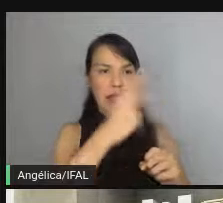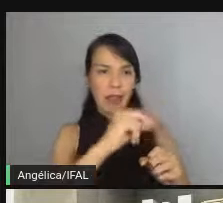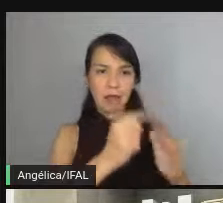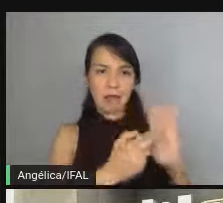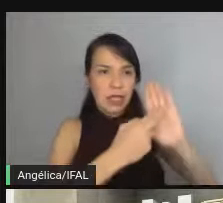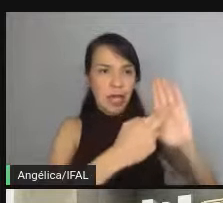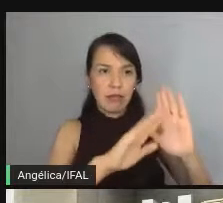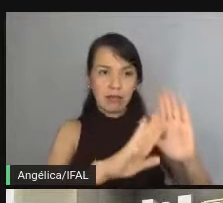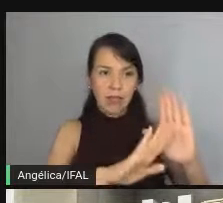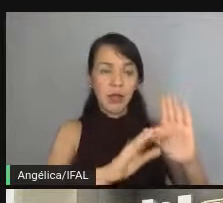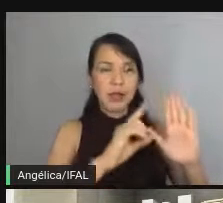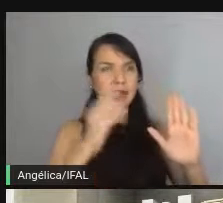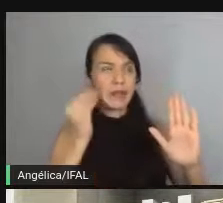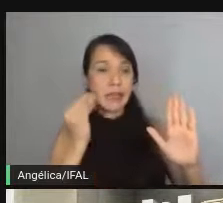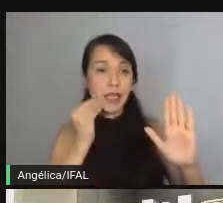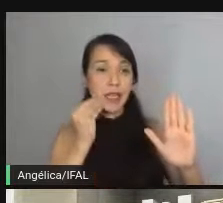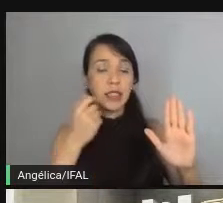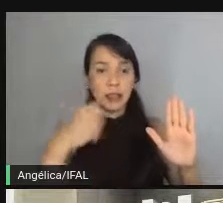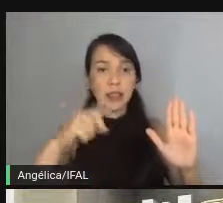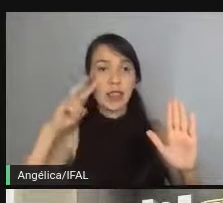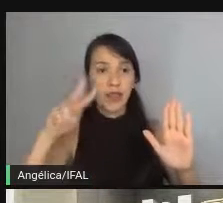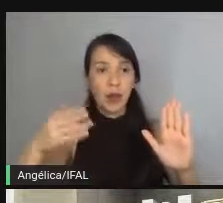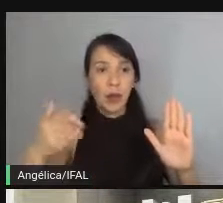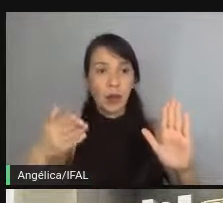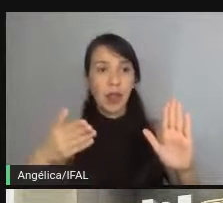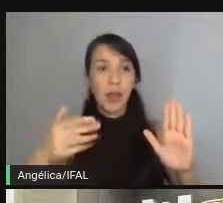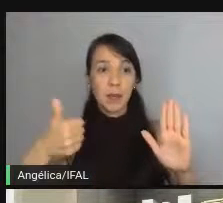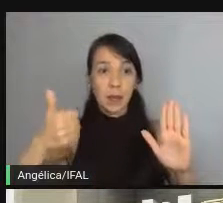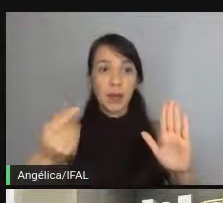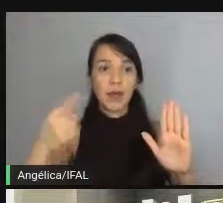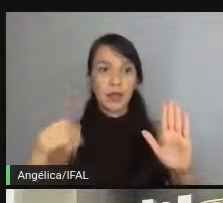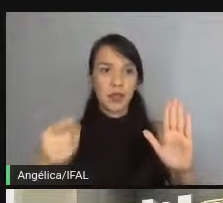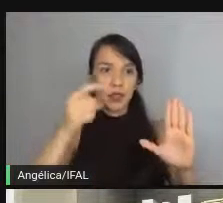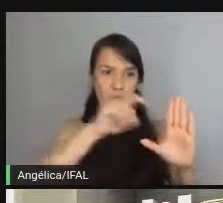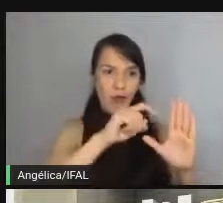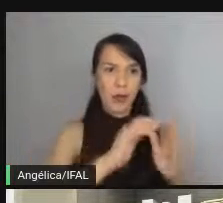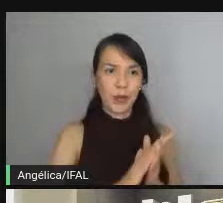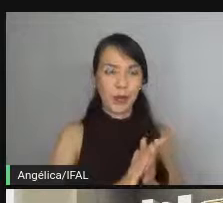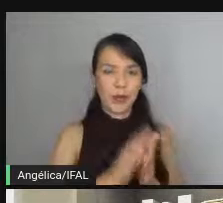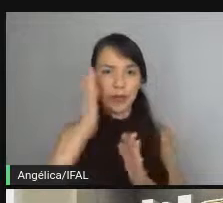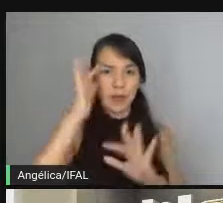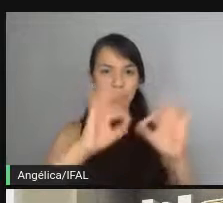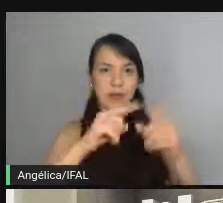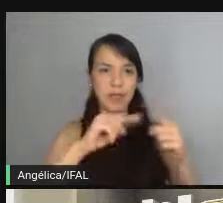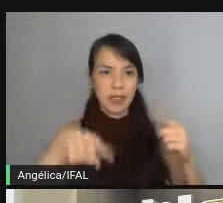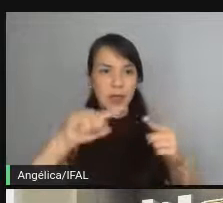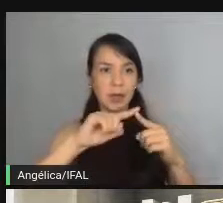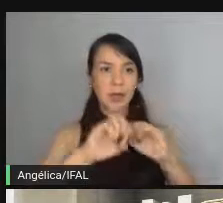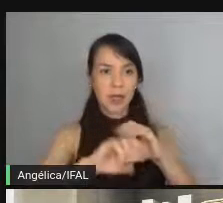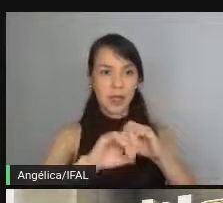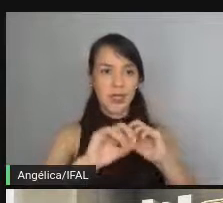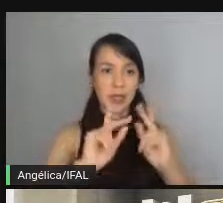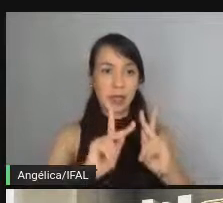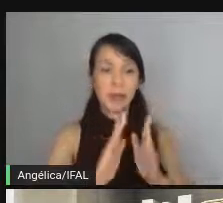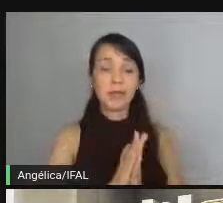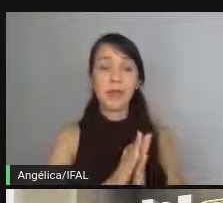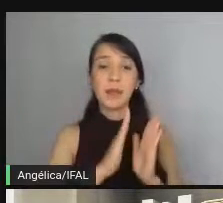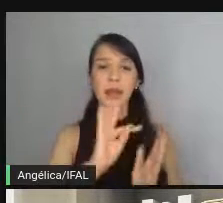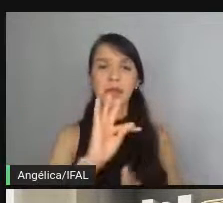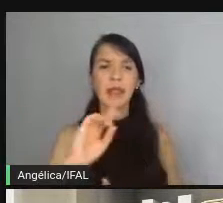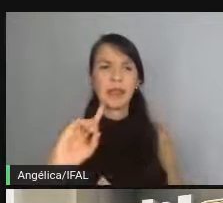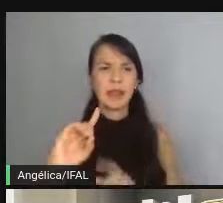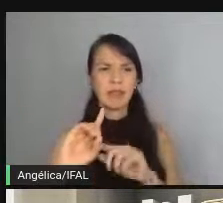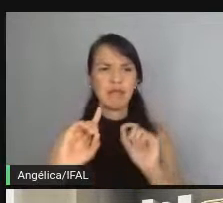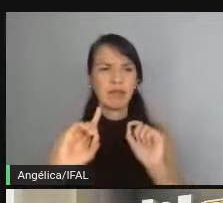retorno, tudo sem teste. É isso que a gente vai... Esse ciclo de planejamento, ele ensina, tá? Então, beleza. TDD,